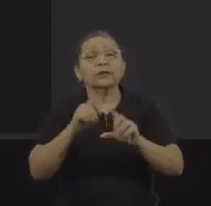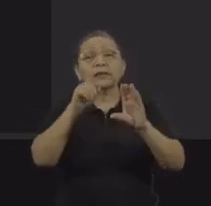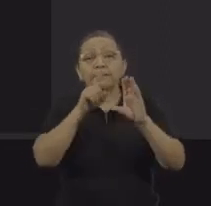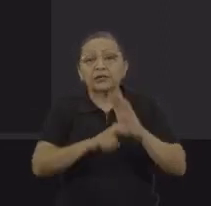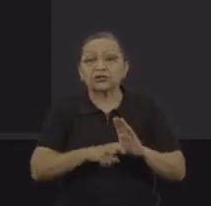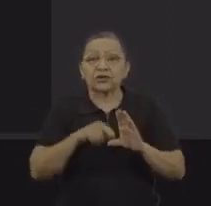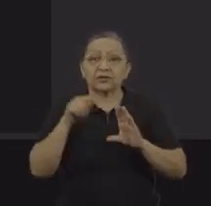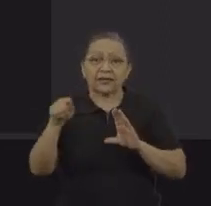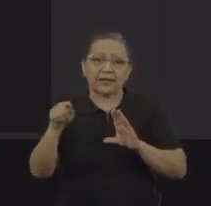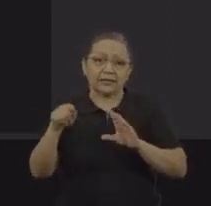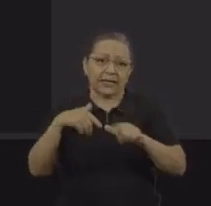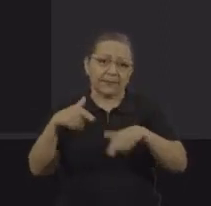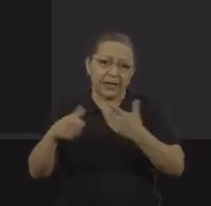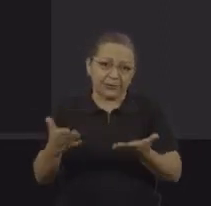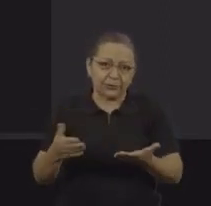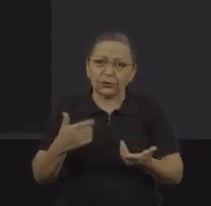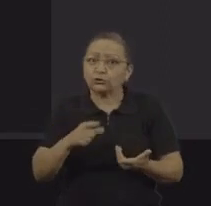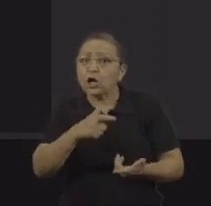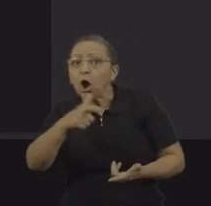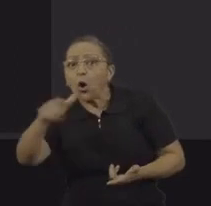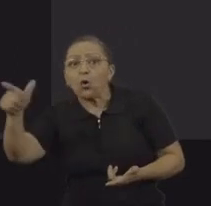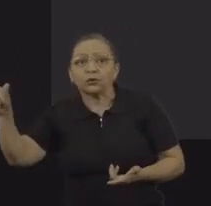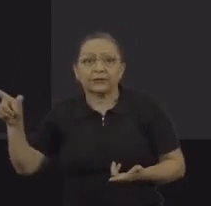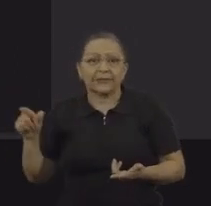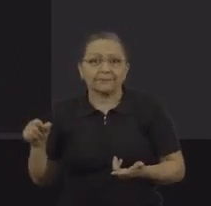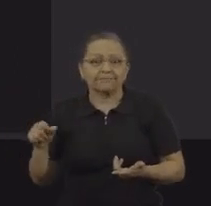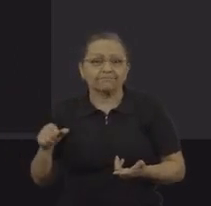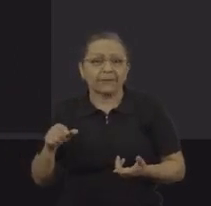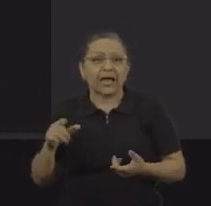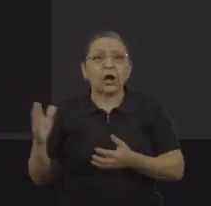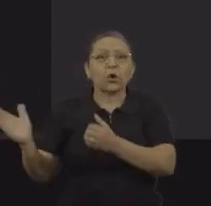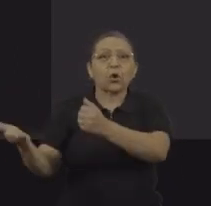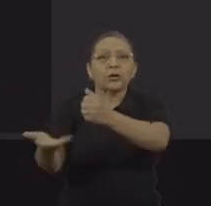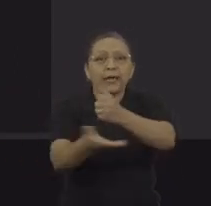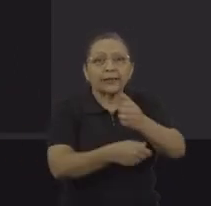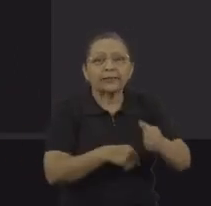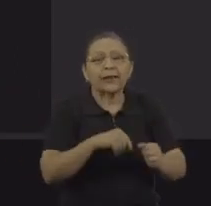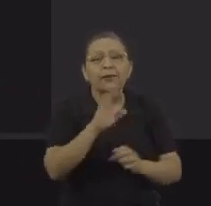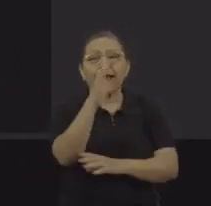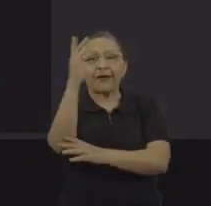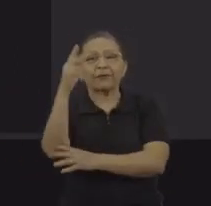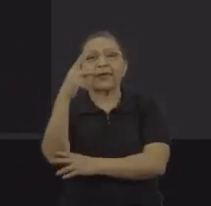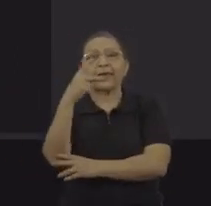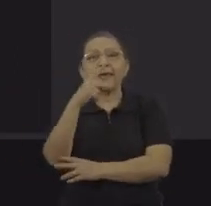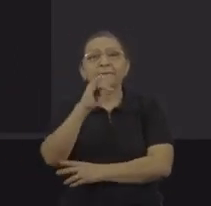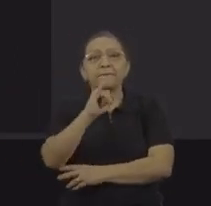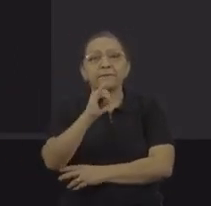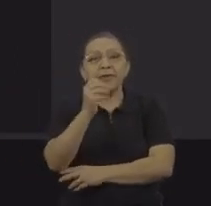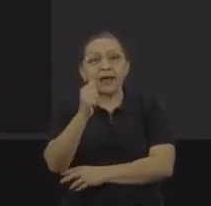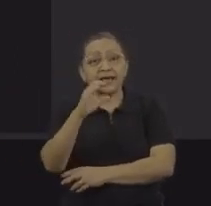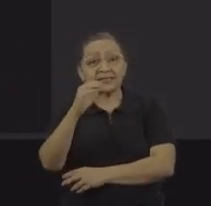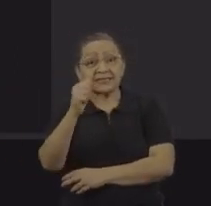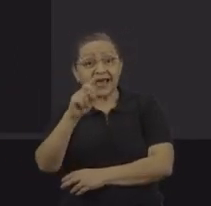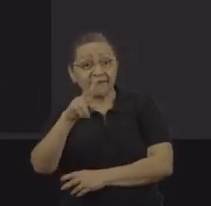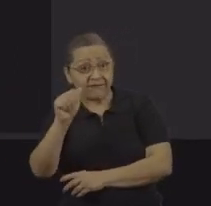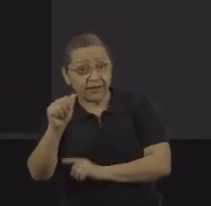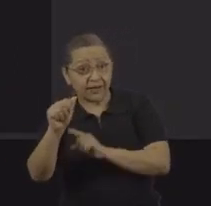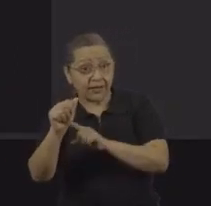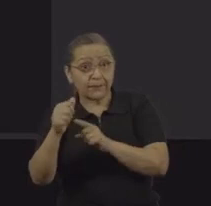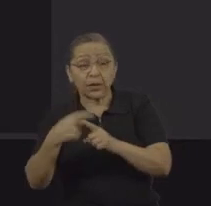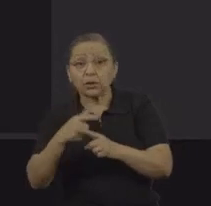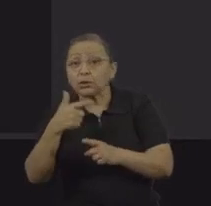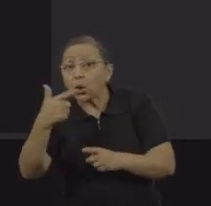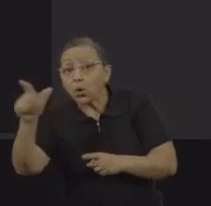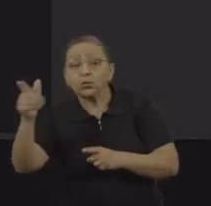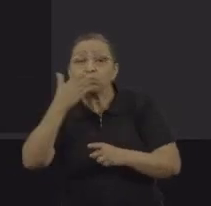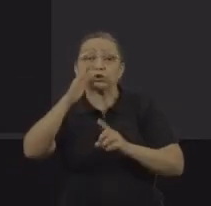Piaçava. Não havia outra possibilidade de sustento para essas pessoas. Então as condições de vida eram muito precárias, e eram mais precárias